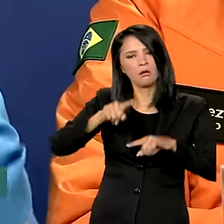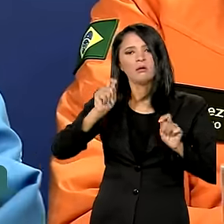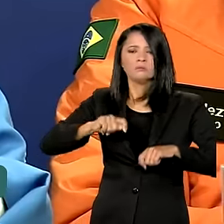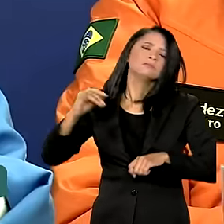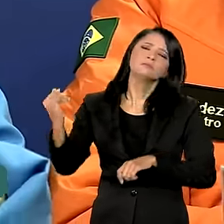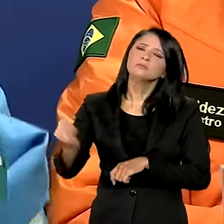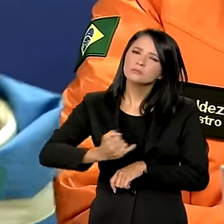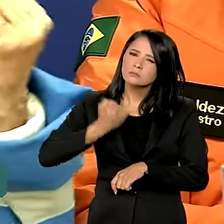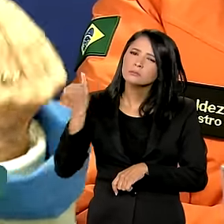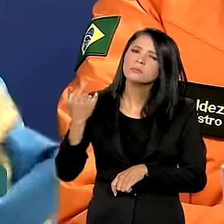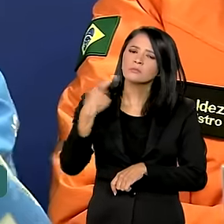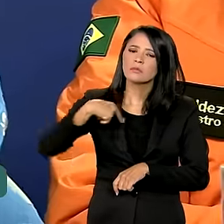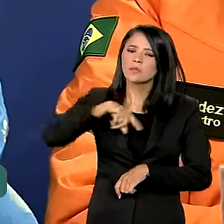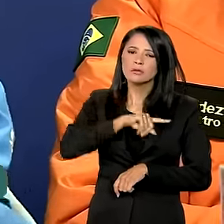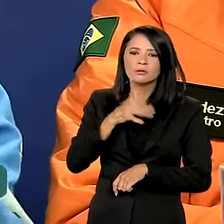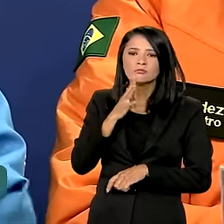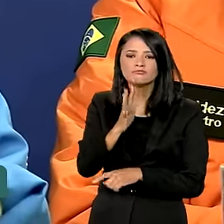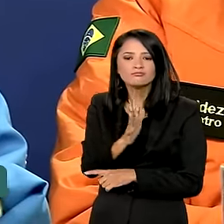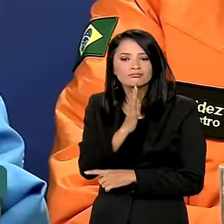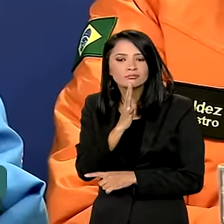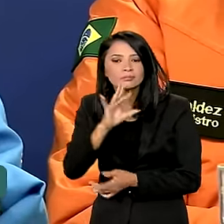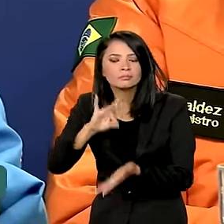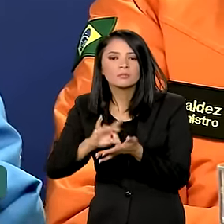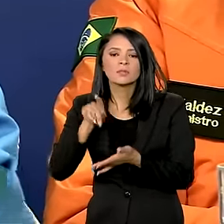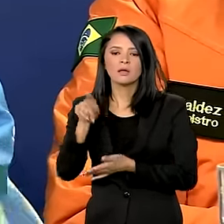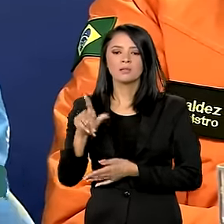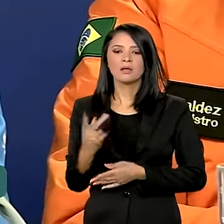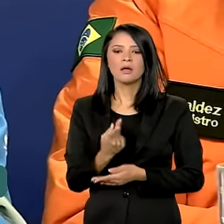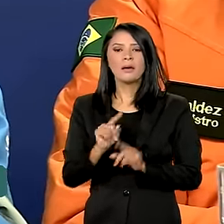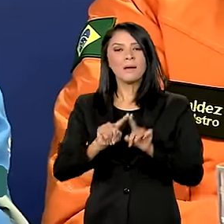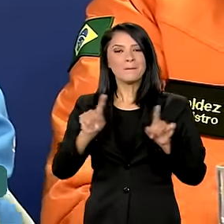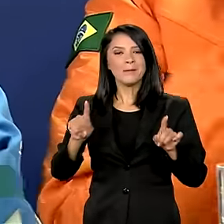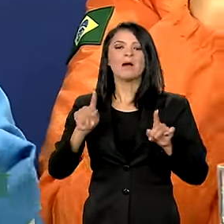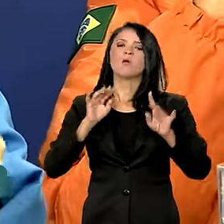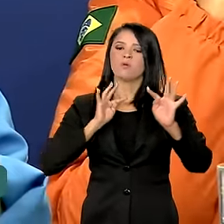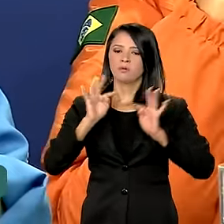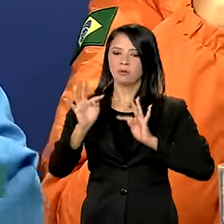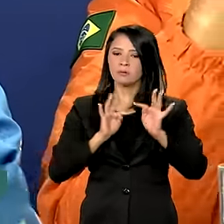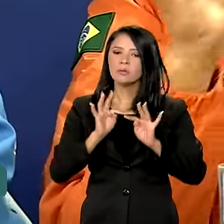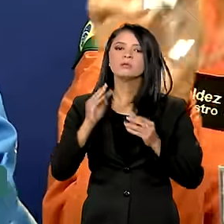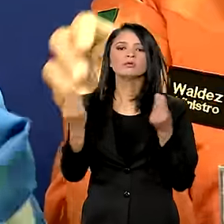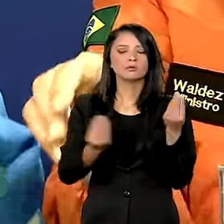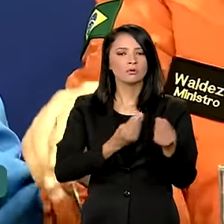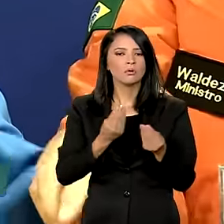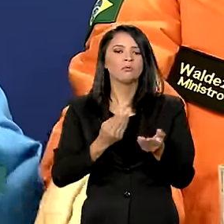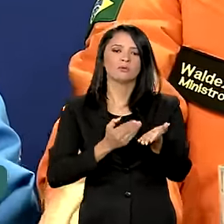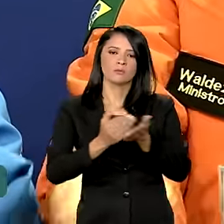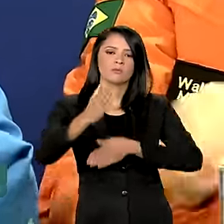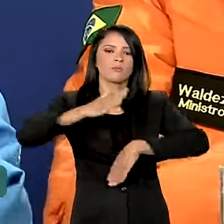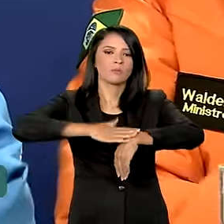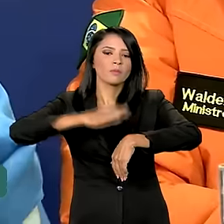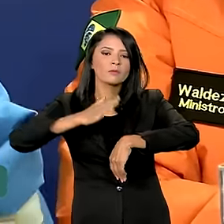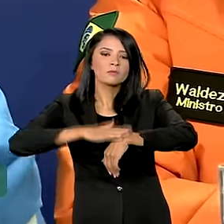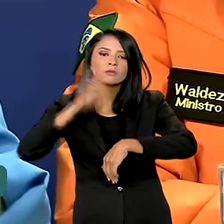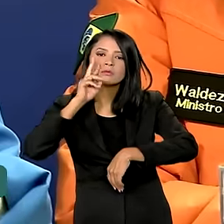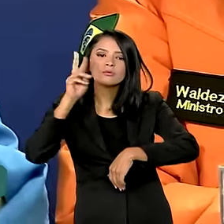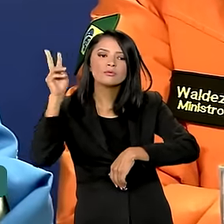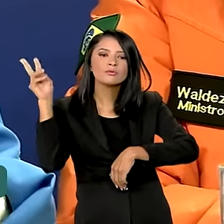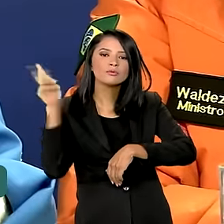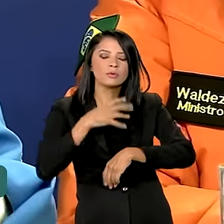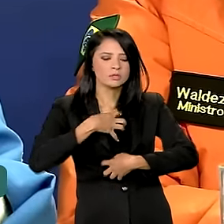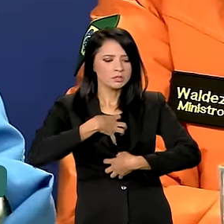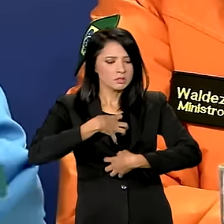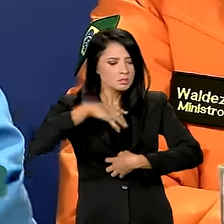importante isso para que a gente conheça a realidade, mas o tratamento ele se dá a partir do momento que se verificam os